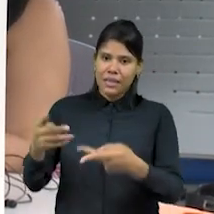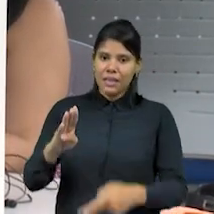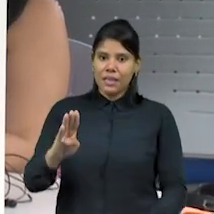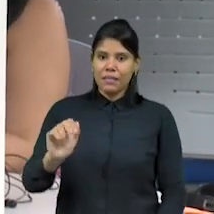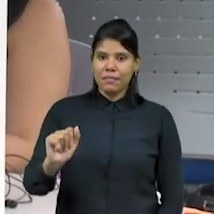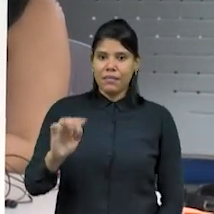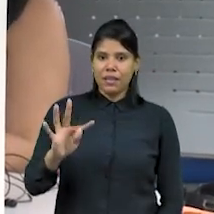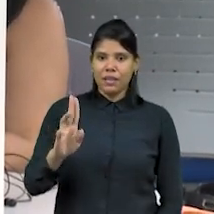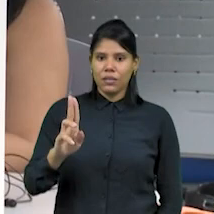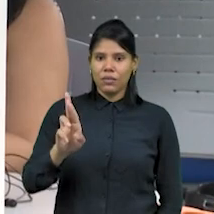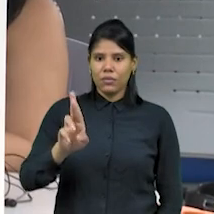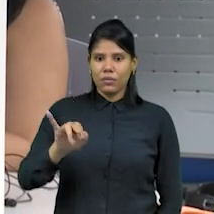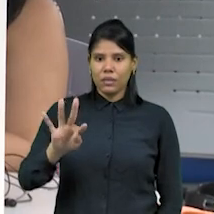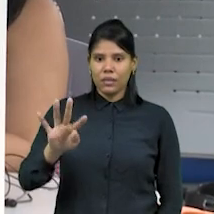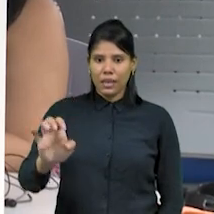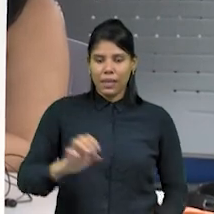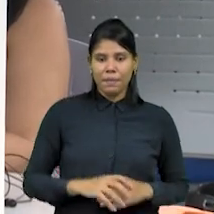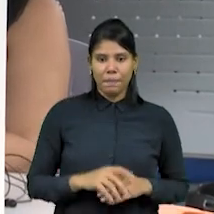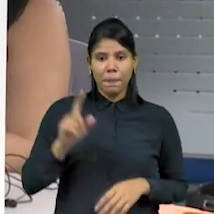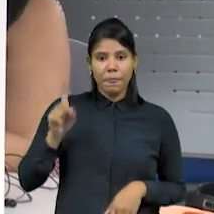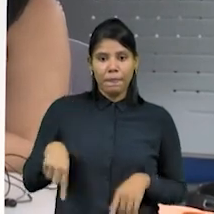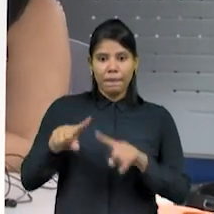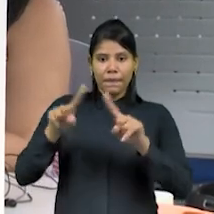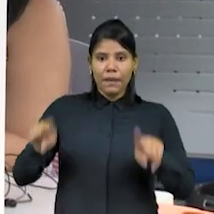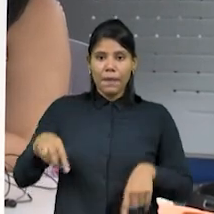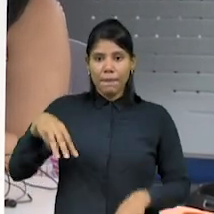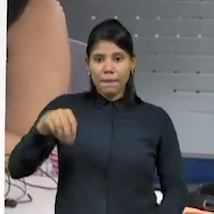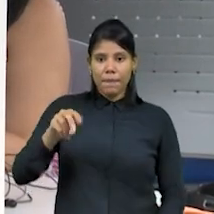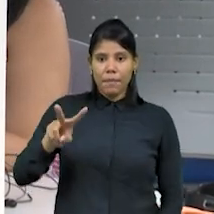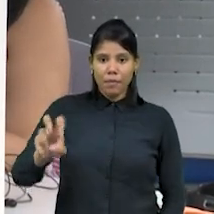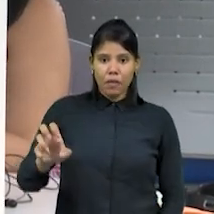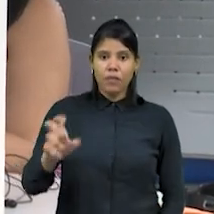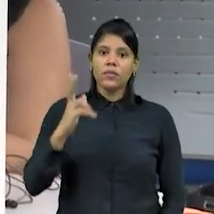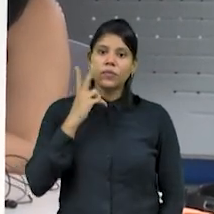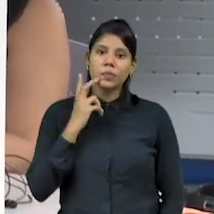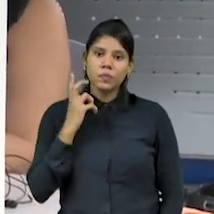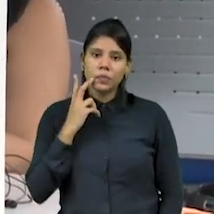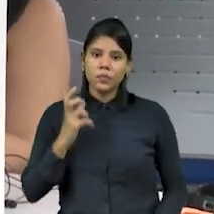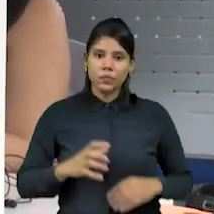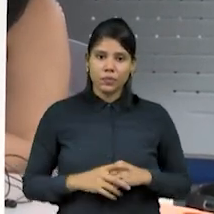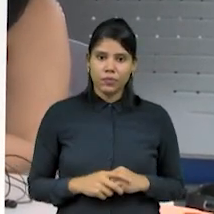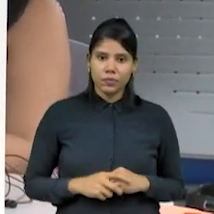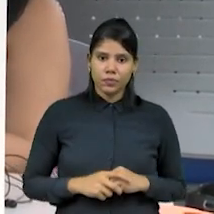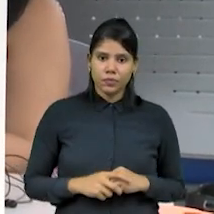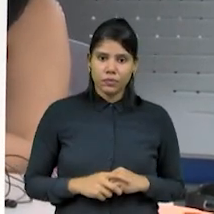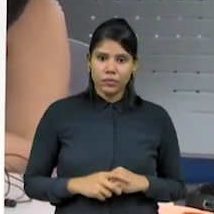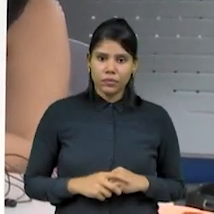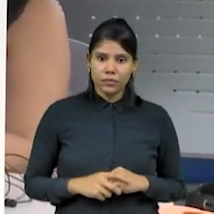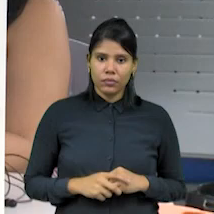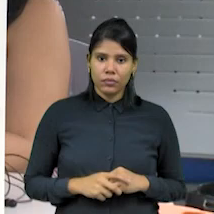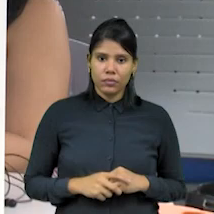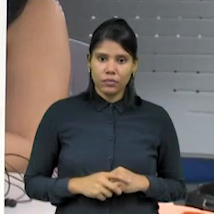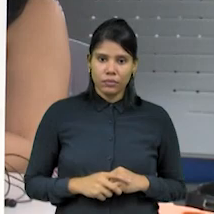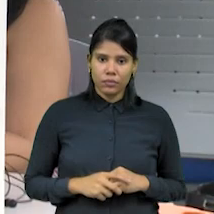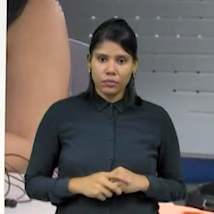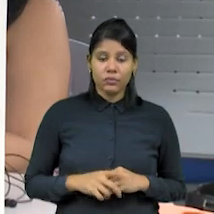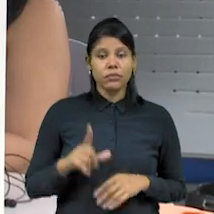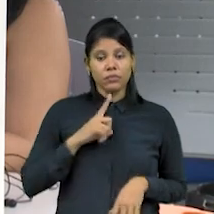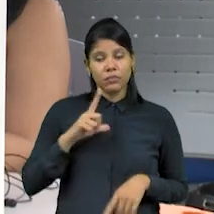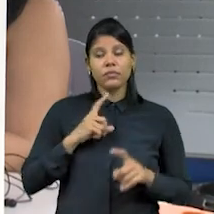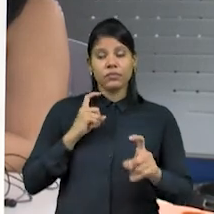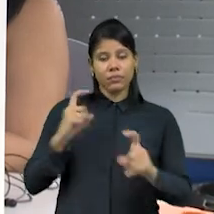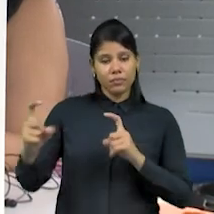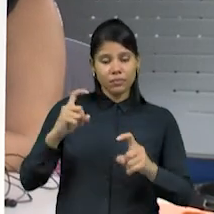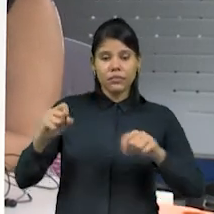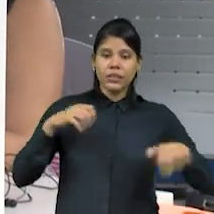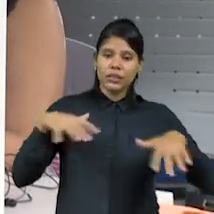Move Ceará, uma iniciativa do Conselho de Altos Estudos e Assuntos Estratégicos da Assembleia que debate ações para o